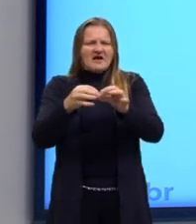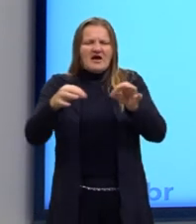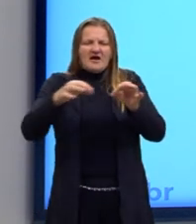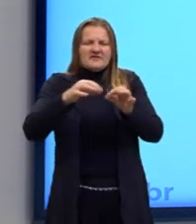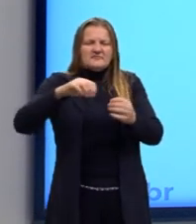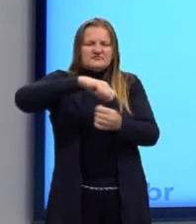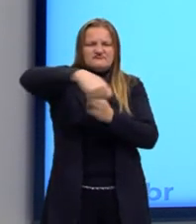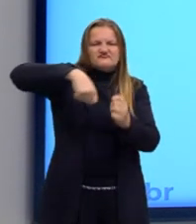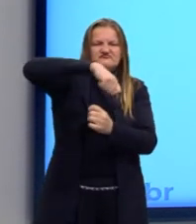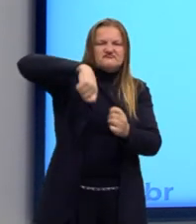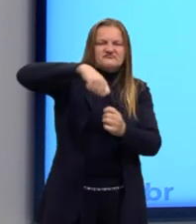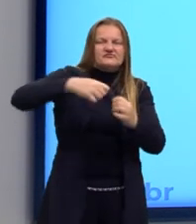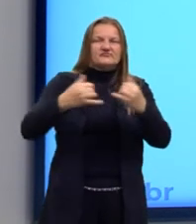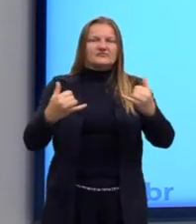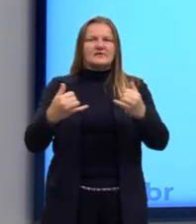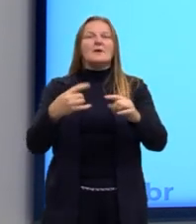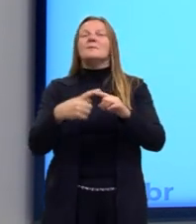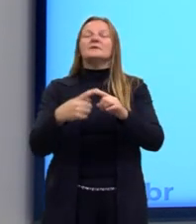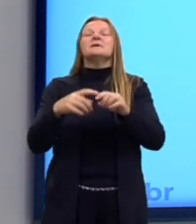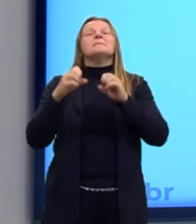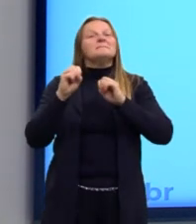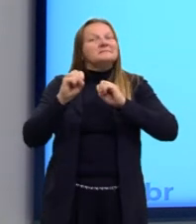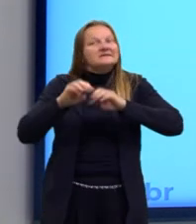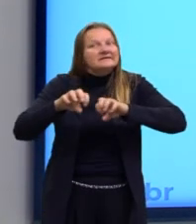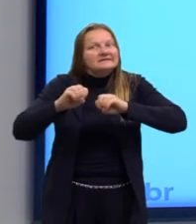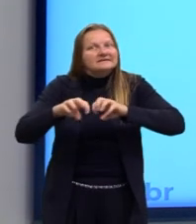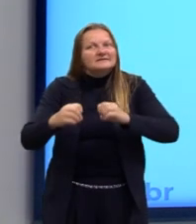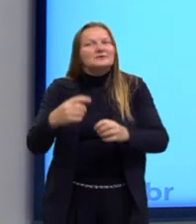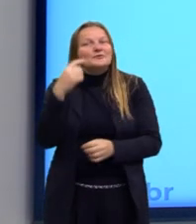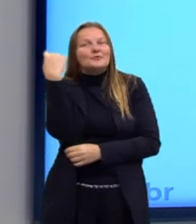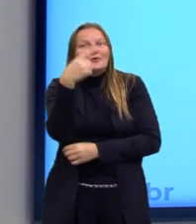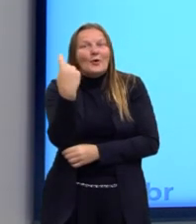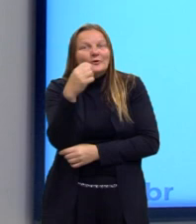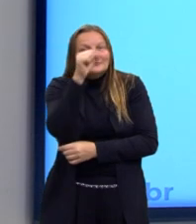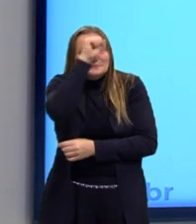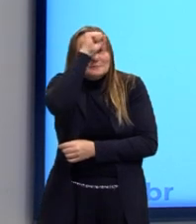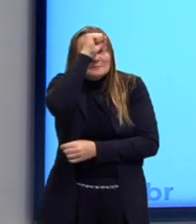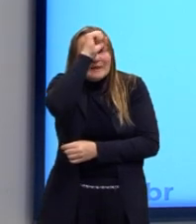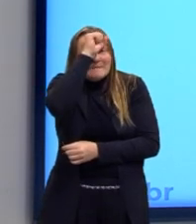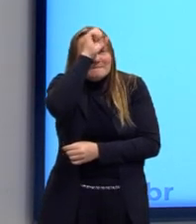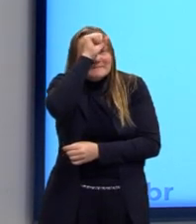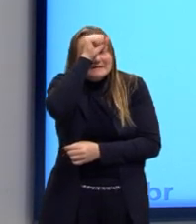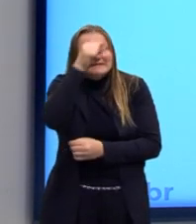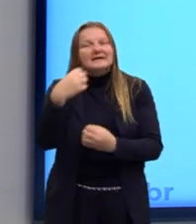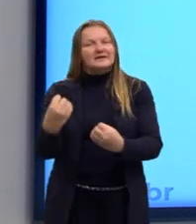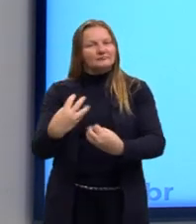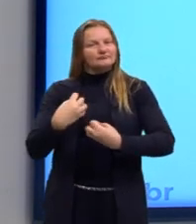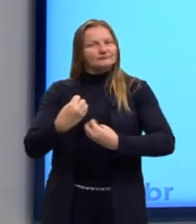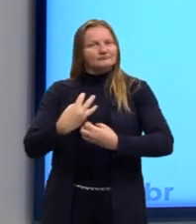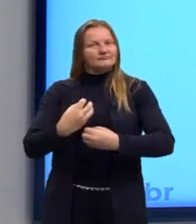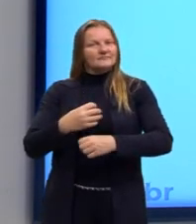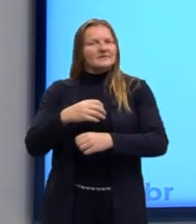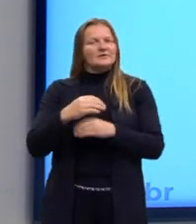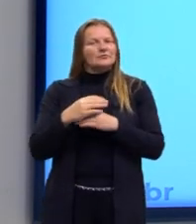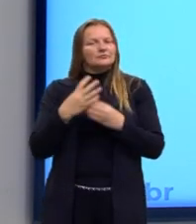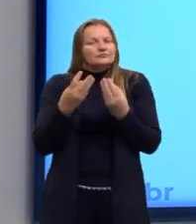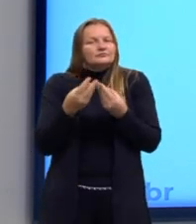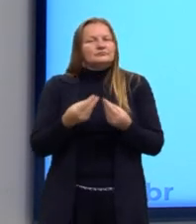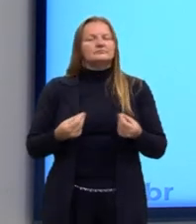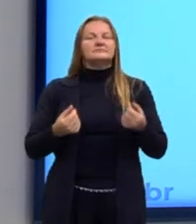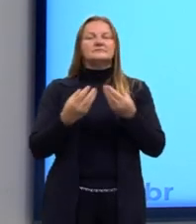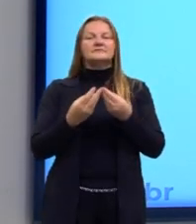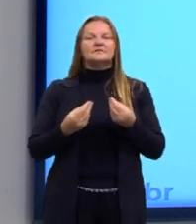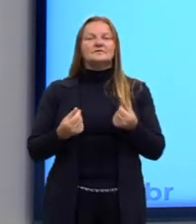nós precisamos de uma educação para a sensibilidade. Isso é importante, a educação para a sensibilidade. A importância do contato